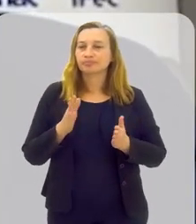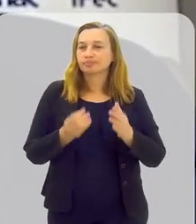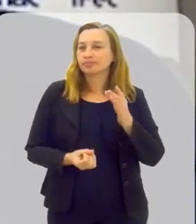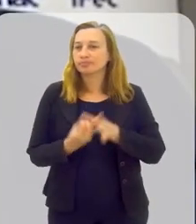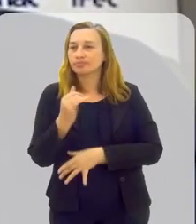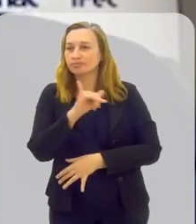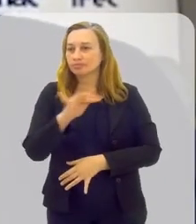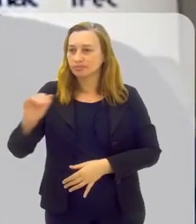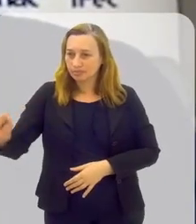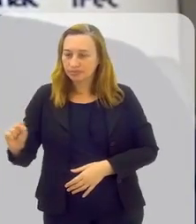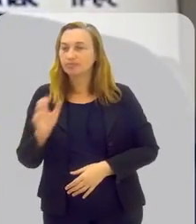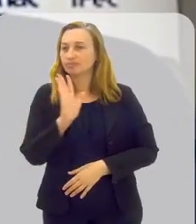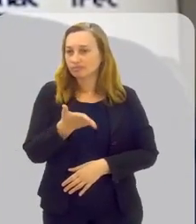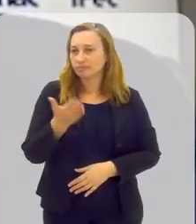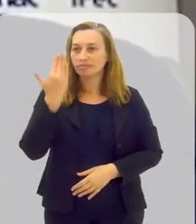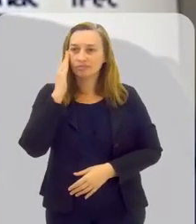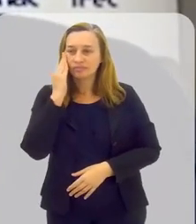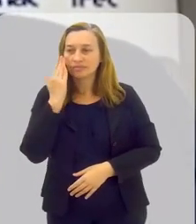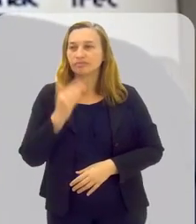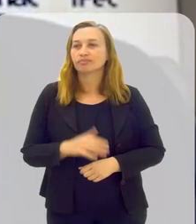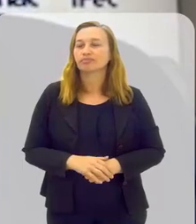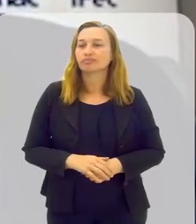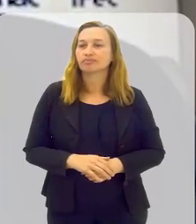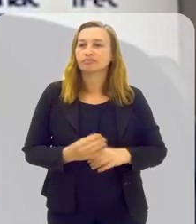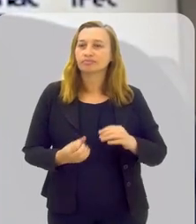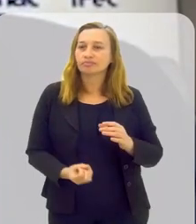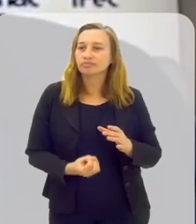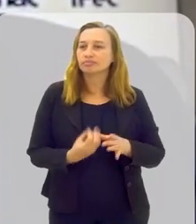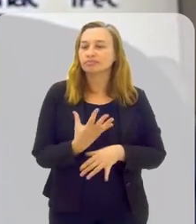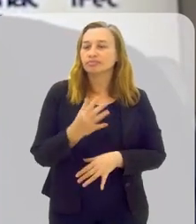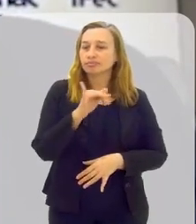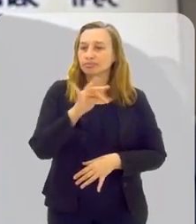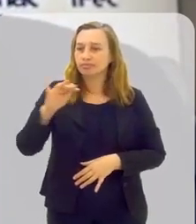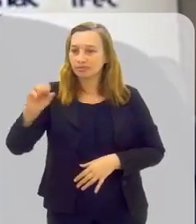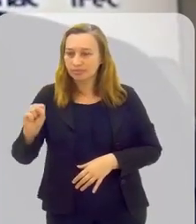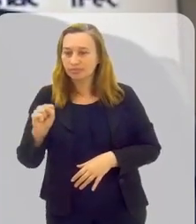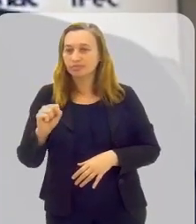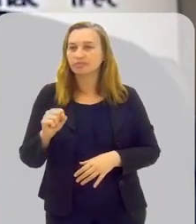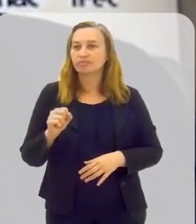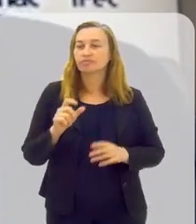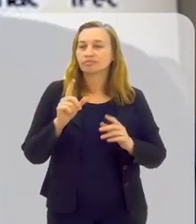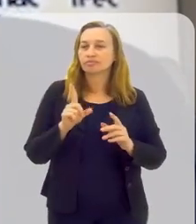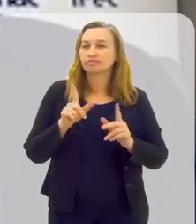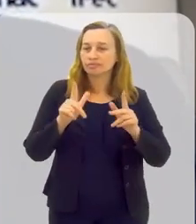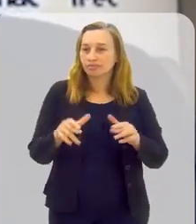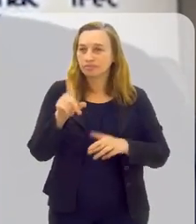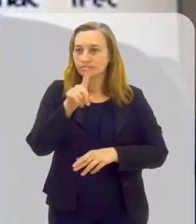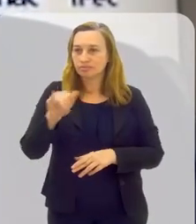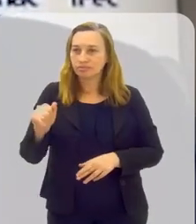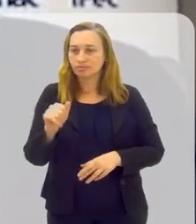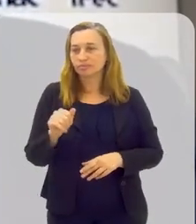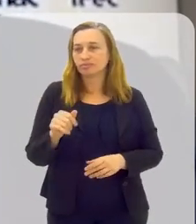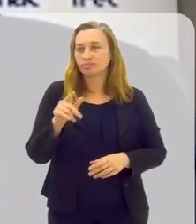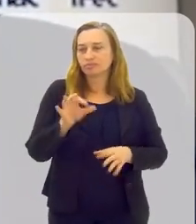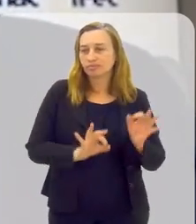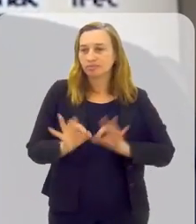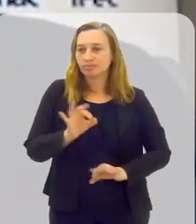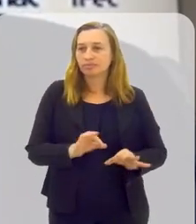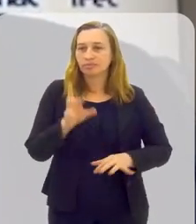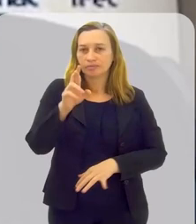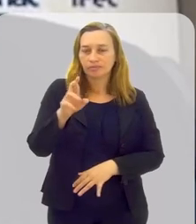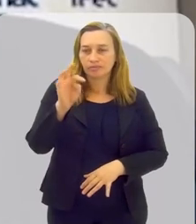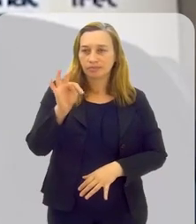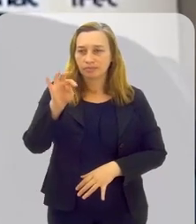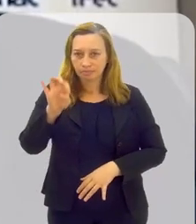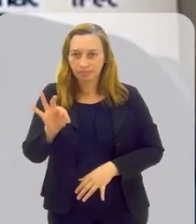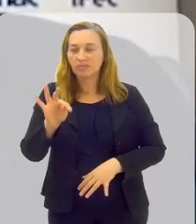o IFES. Para a gente, a gente já entende isso. Porque quando a gente lança o IFES, a gente lança no mesmo dia o programa Repete. Porque a gente não